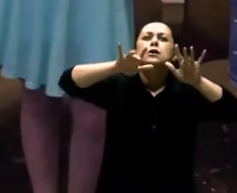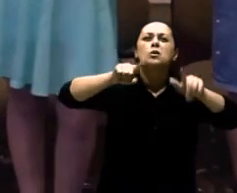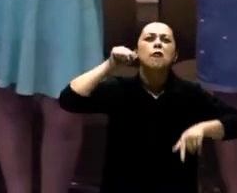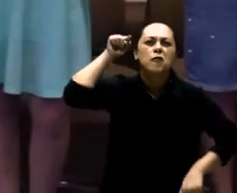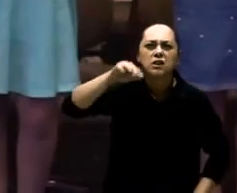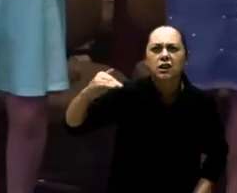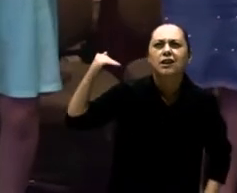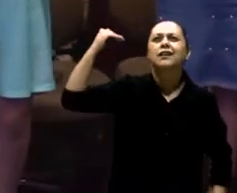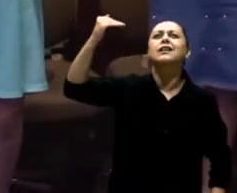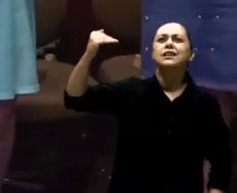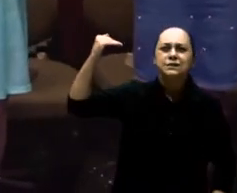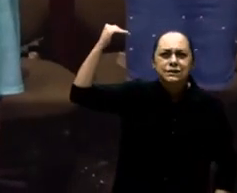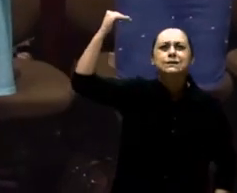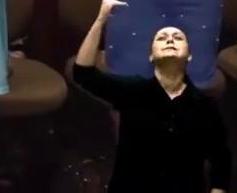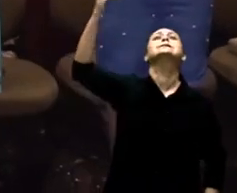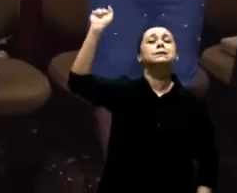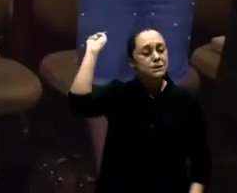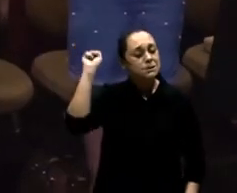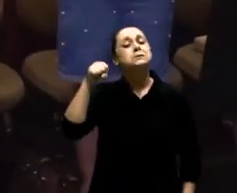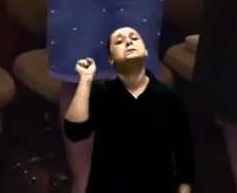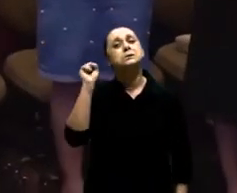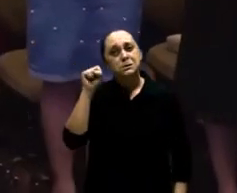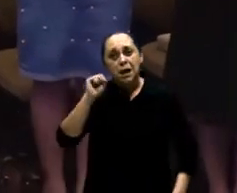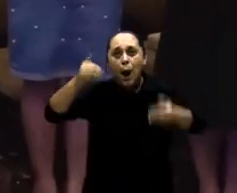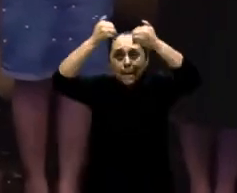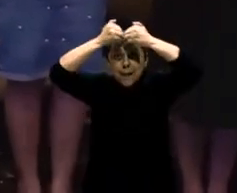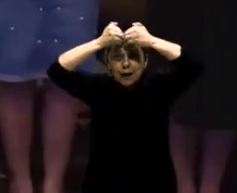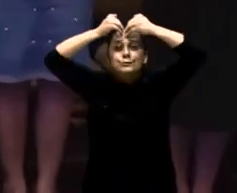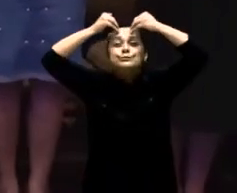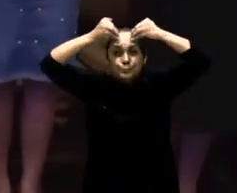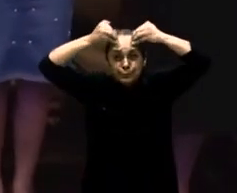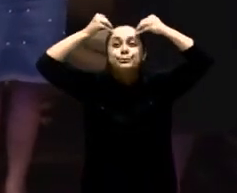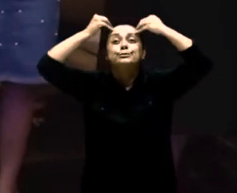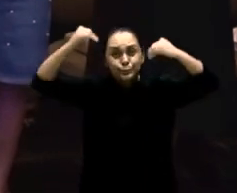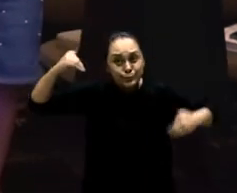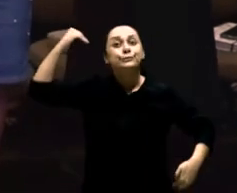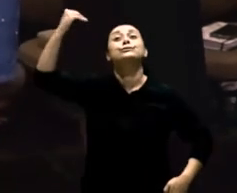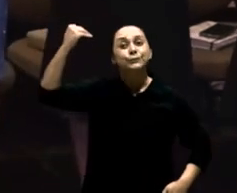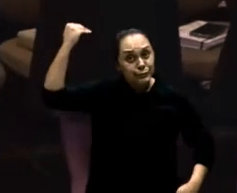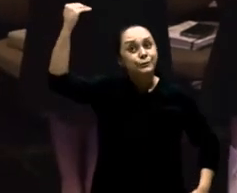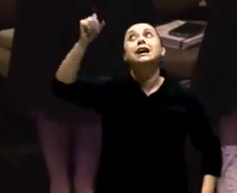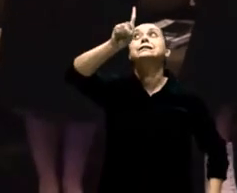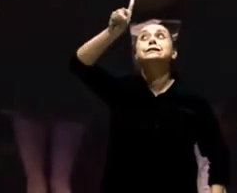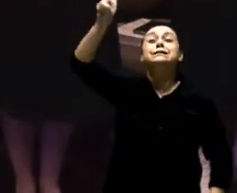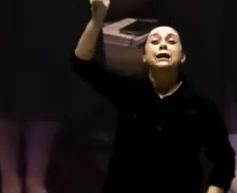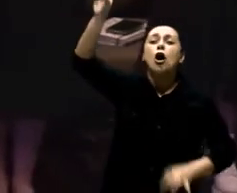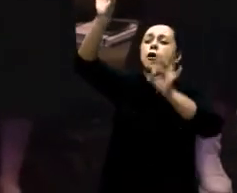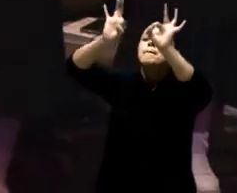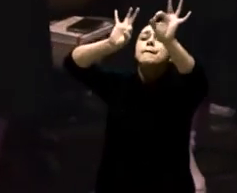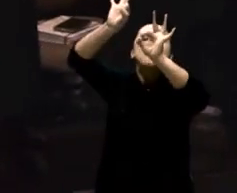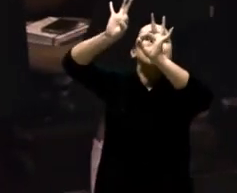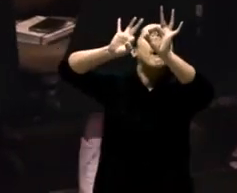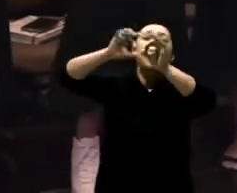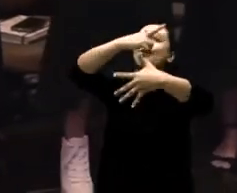Você vai Crescer Você vai Crescer Para viver Tudo aquilo Que Deus Preparou